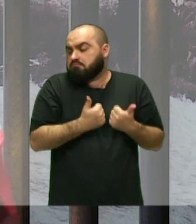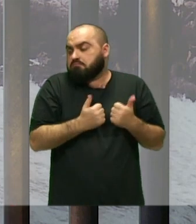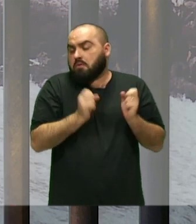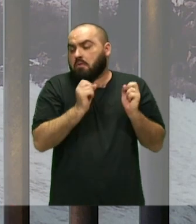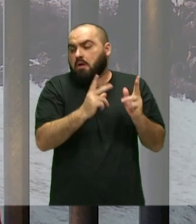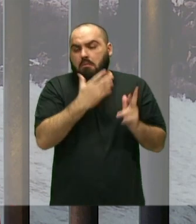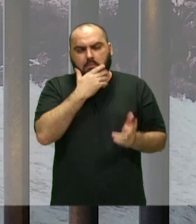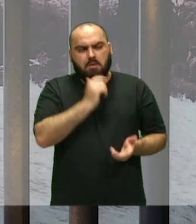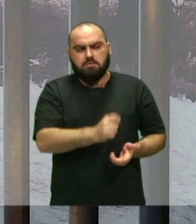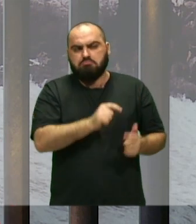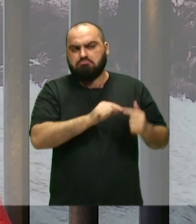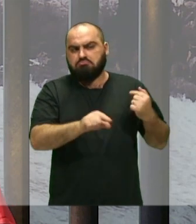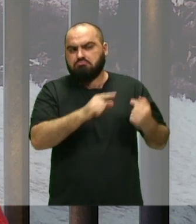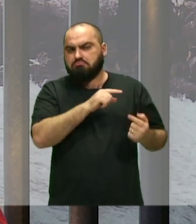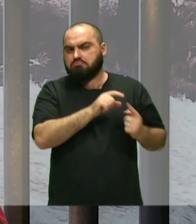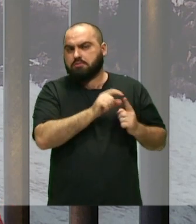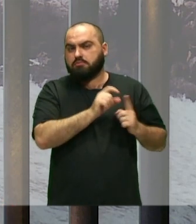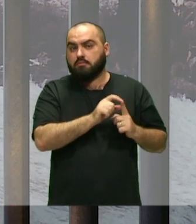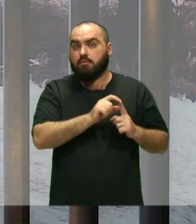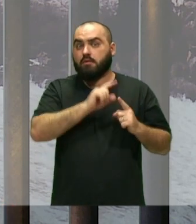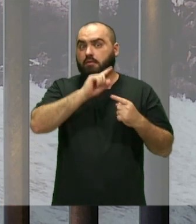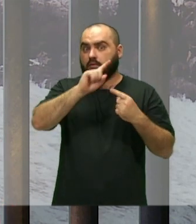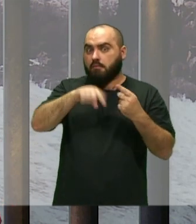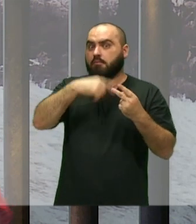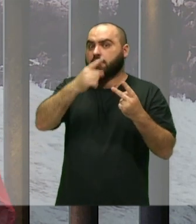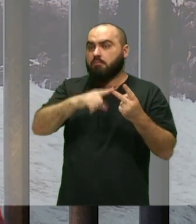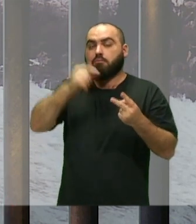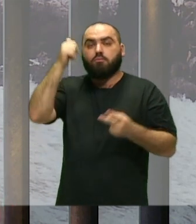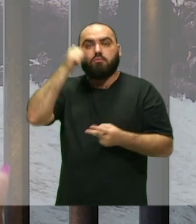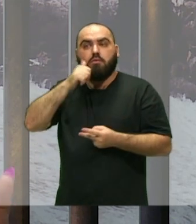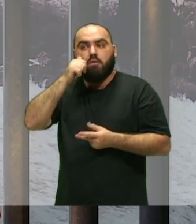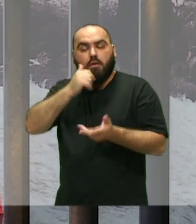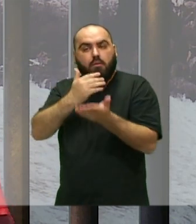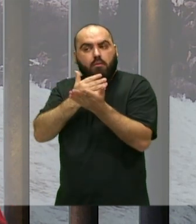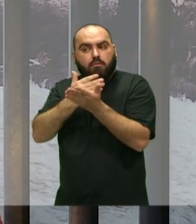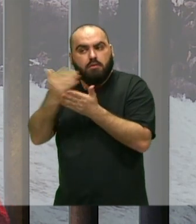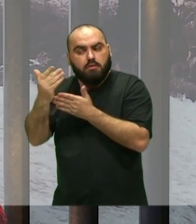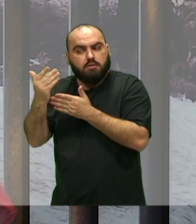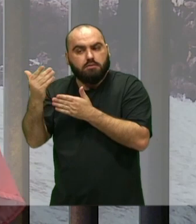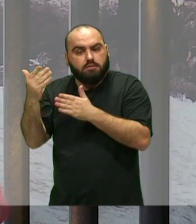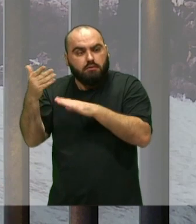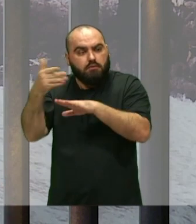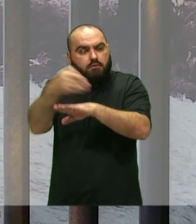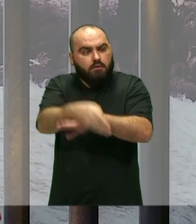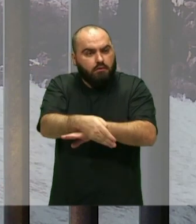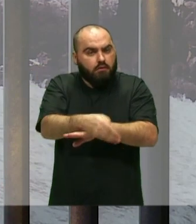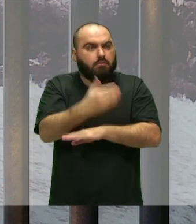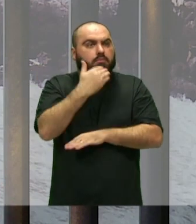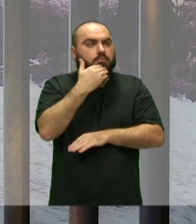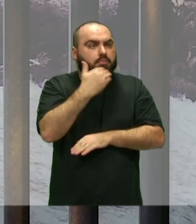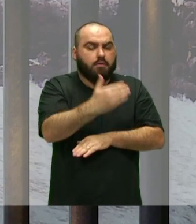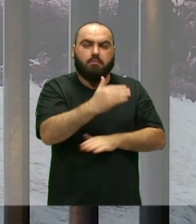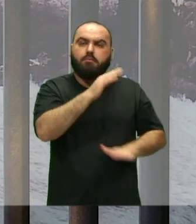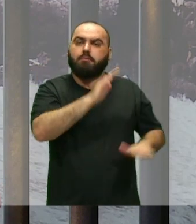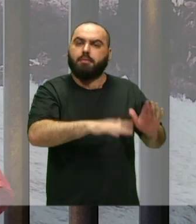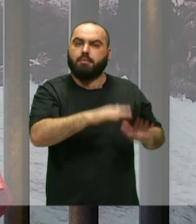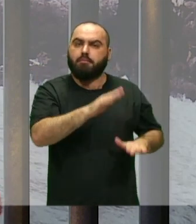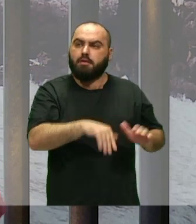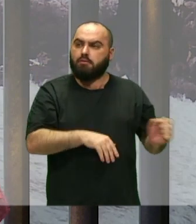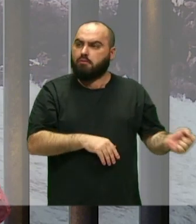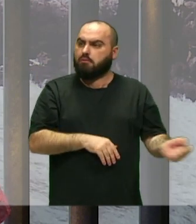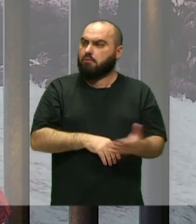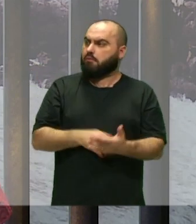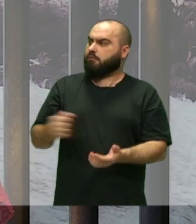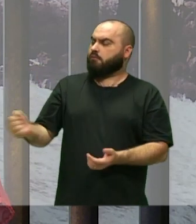Quando surge Que as mulheres Começam A adentrar Nesses espaços Foi tudo muito novo E para